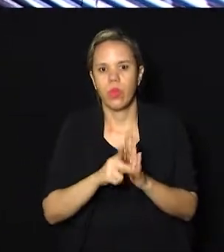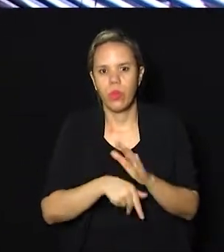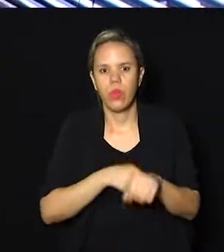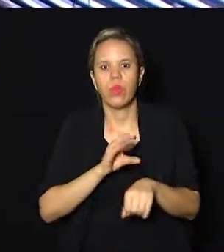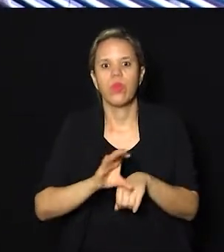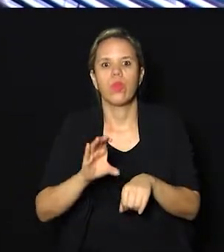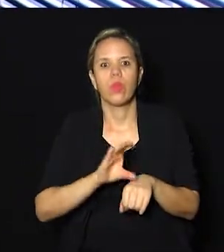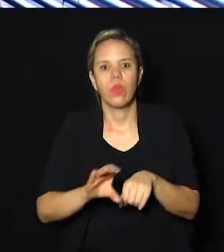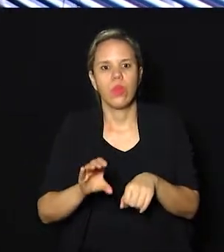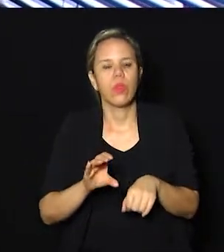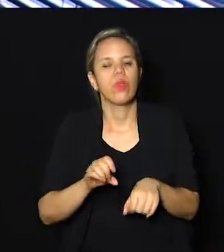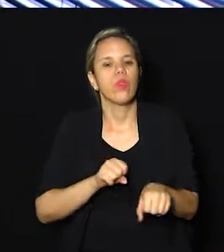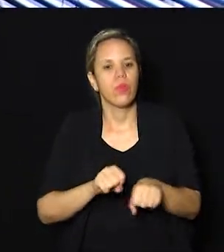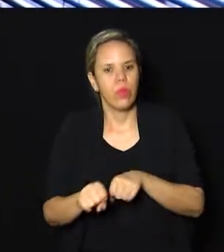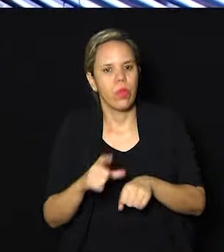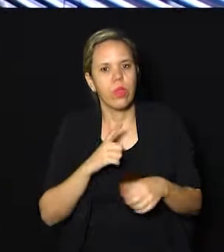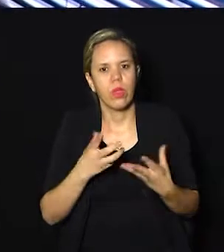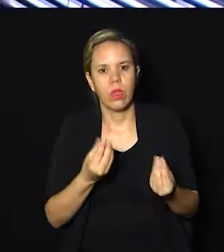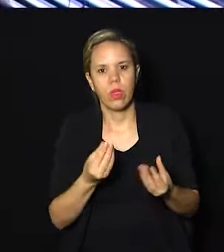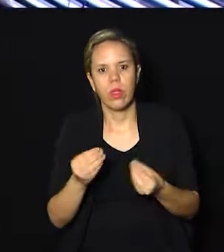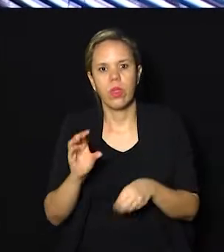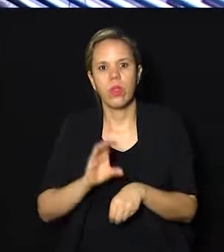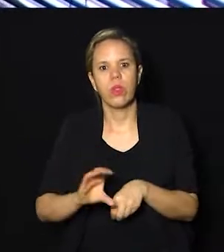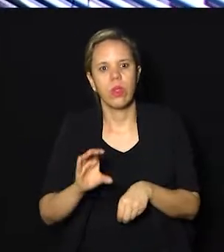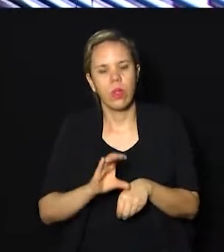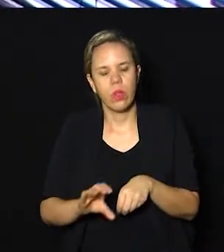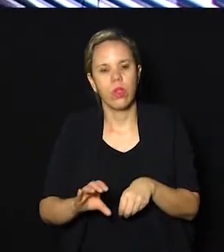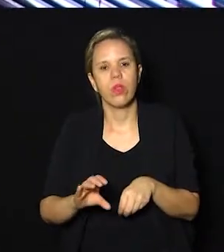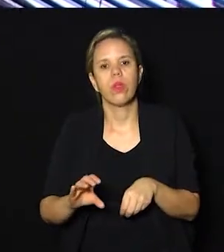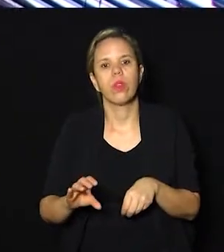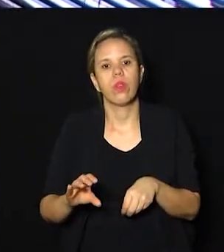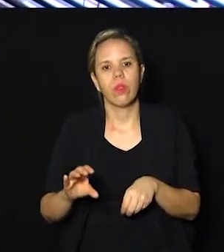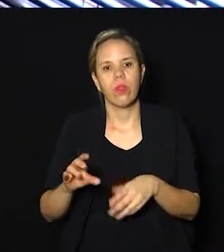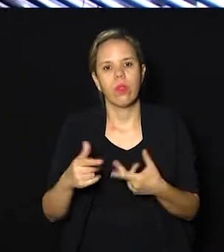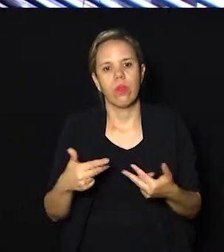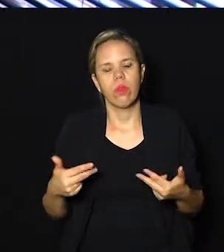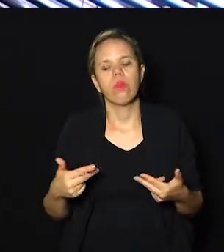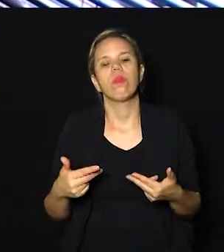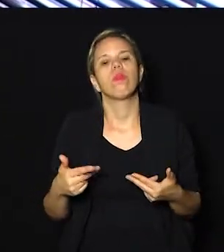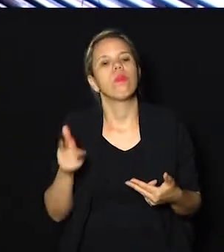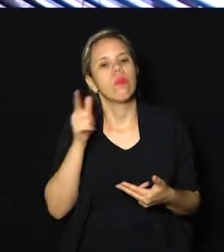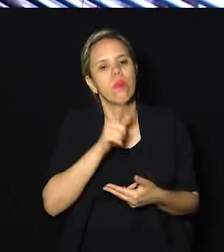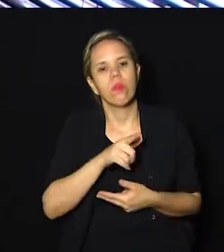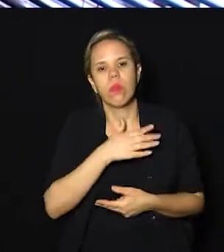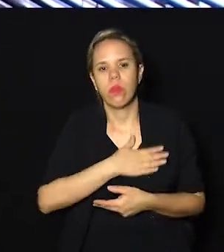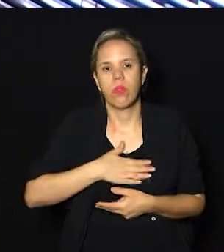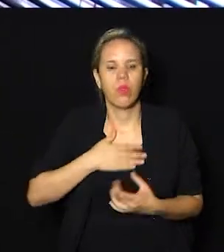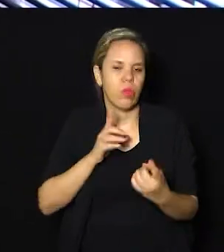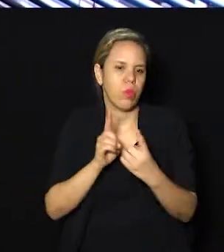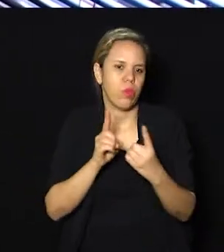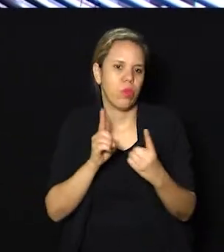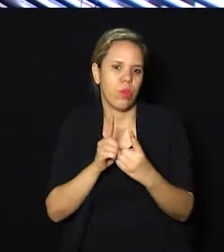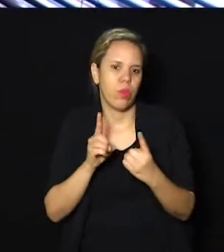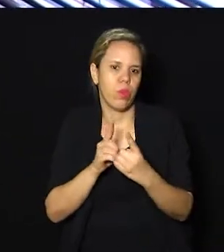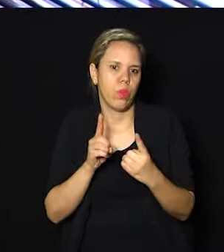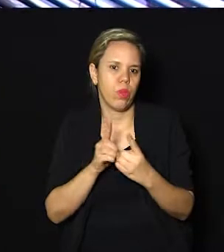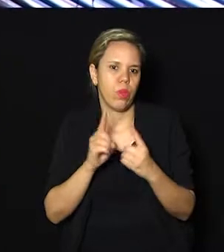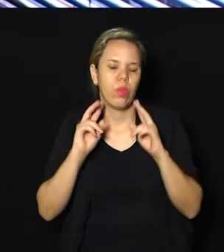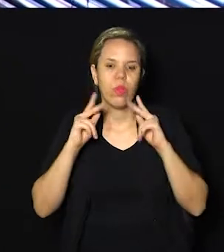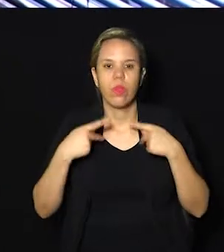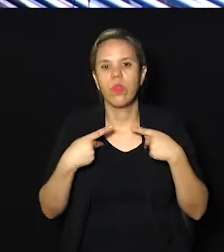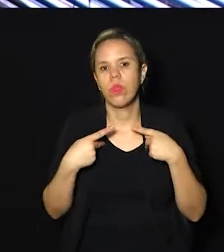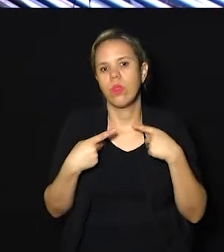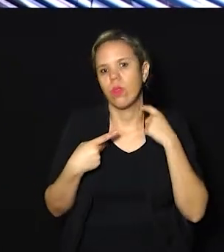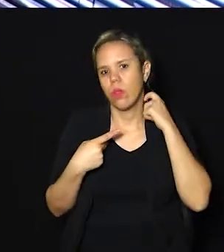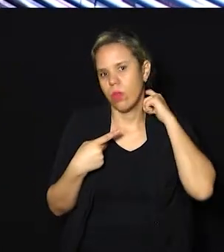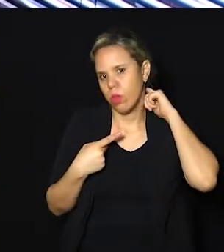cursos, né? Tem vários cursos, várias reciclagens. E gostar de atender o ser humano,